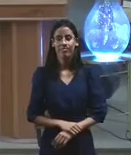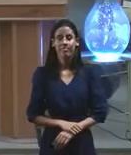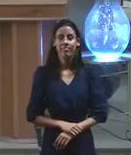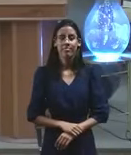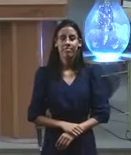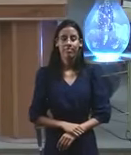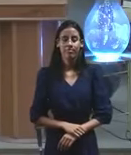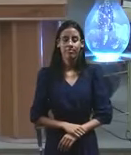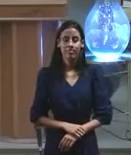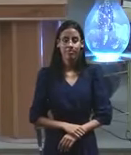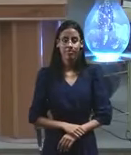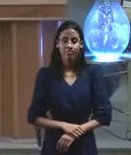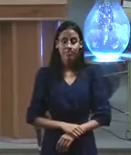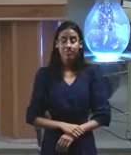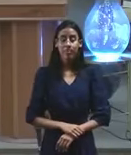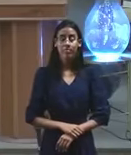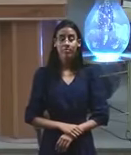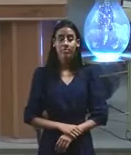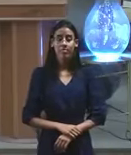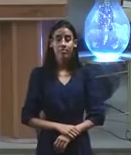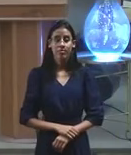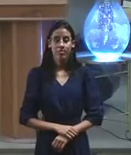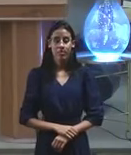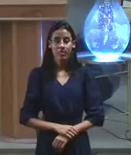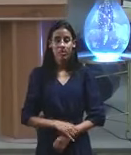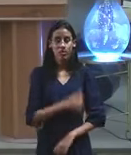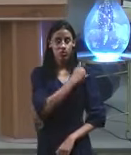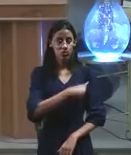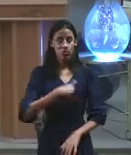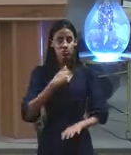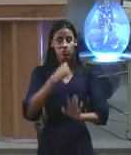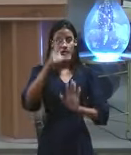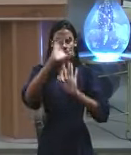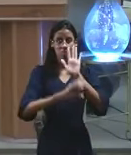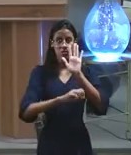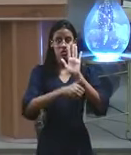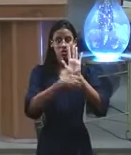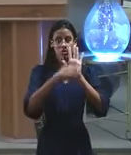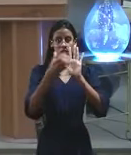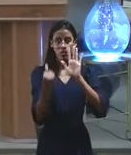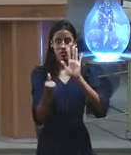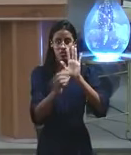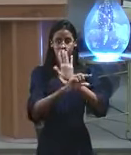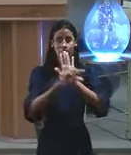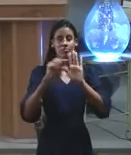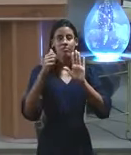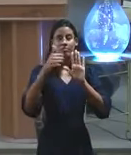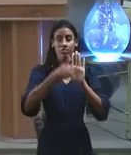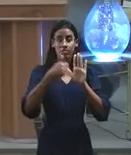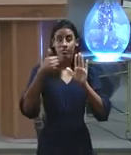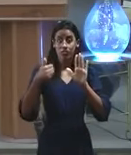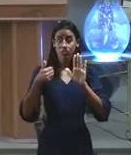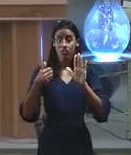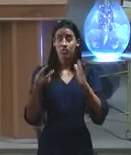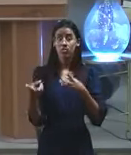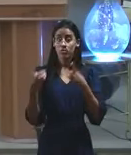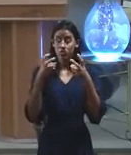coloca aí na tela, João 16, 11, olha só para você ver como é que o diabo está, o diabo,